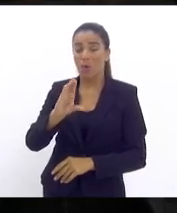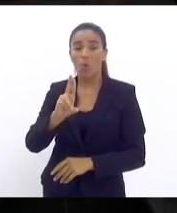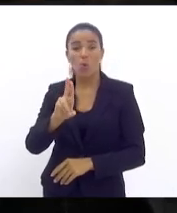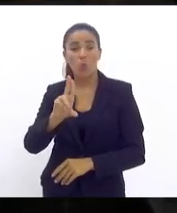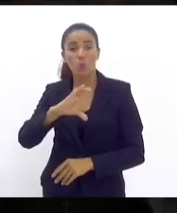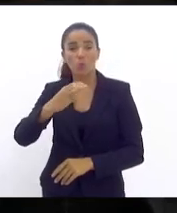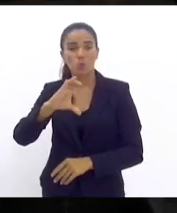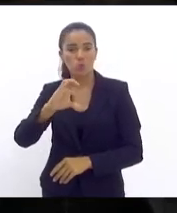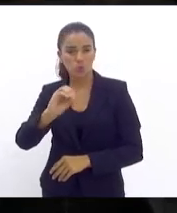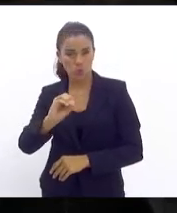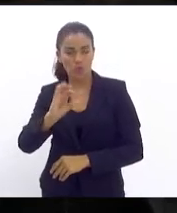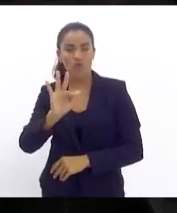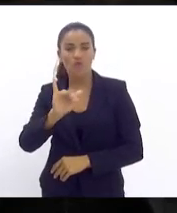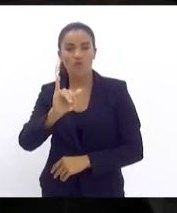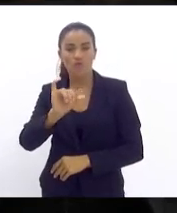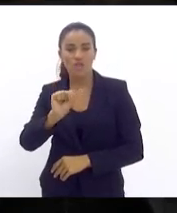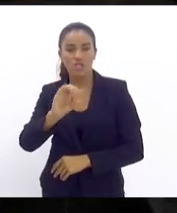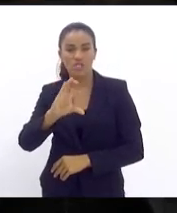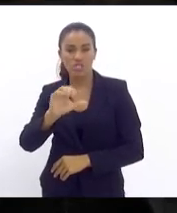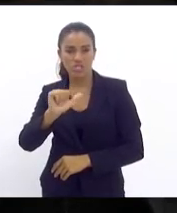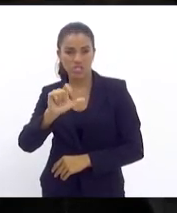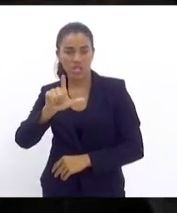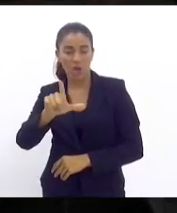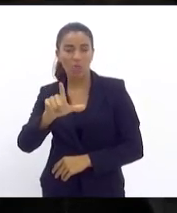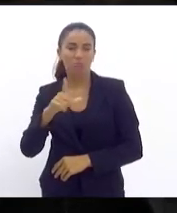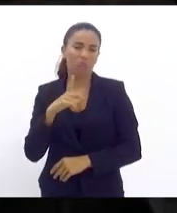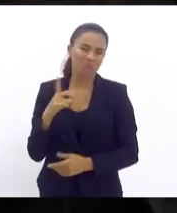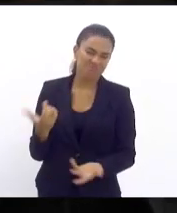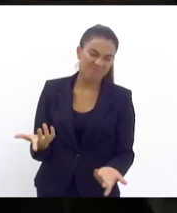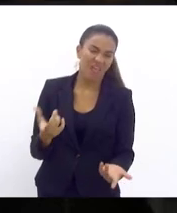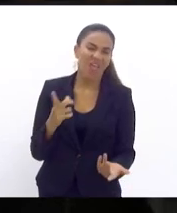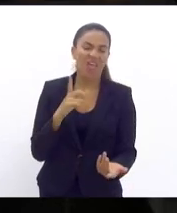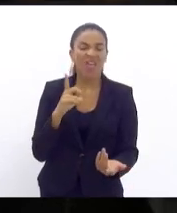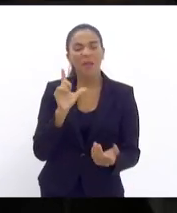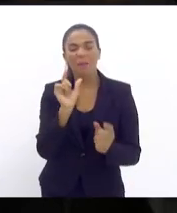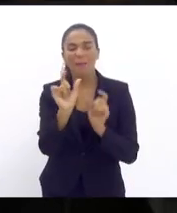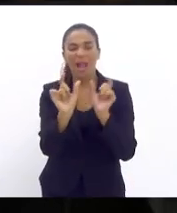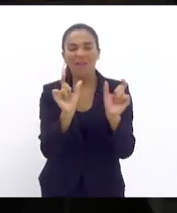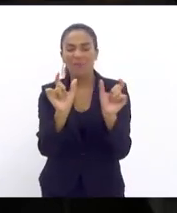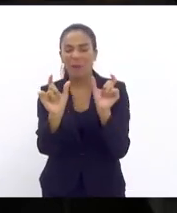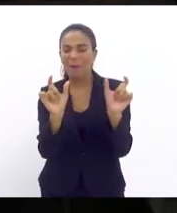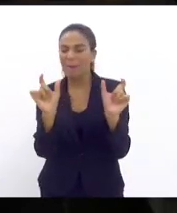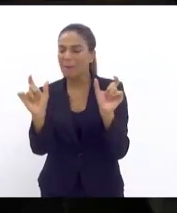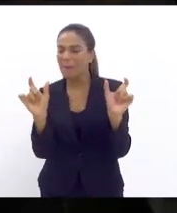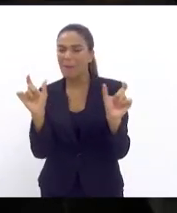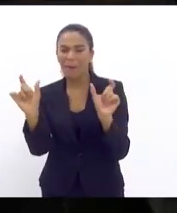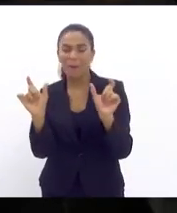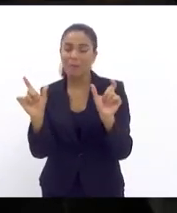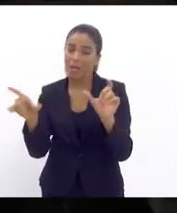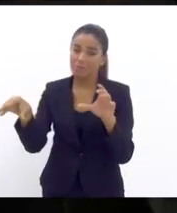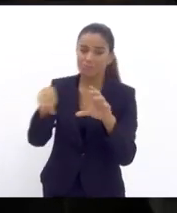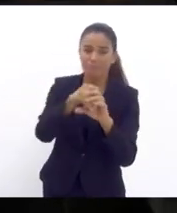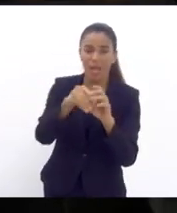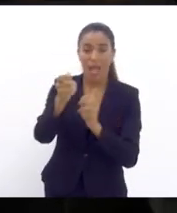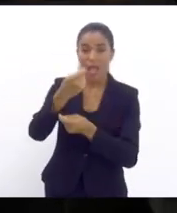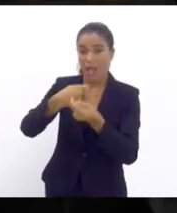problema cheio de tecnicismo econômico.